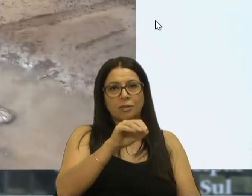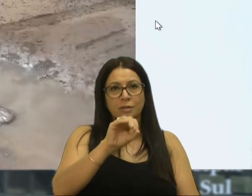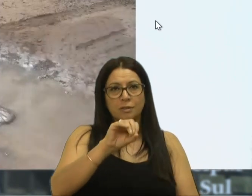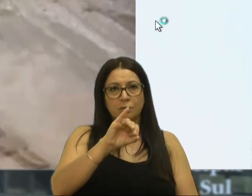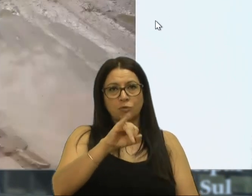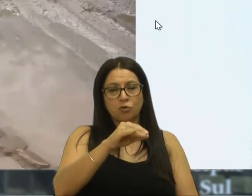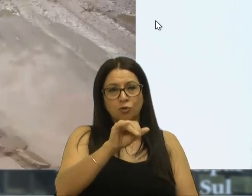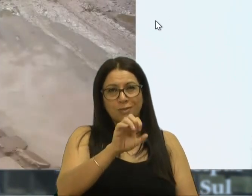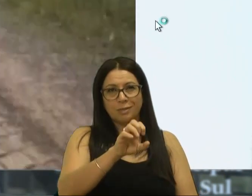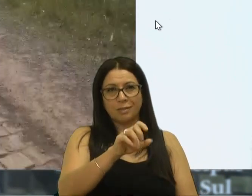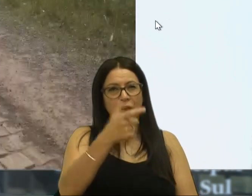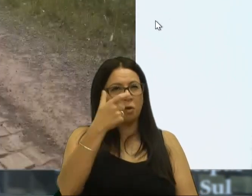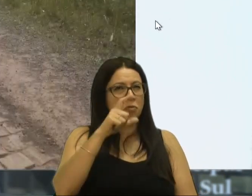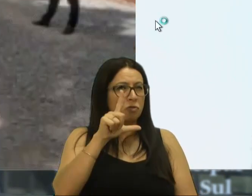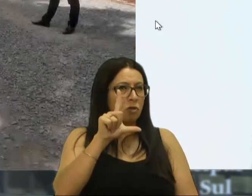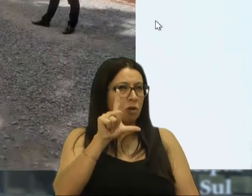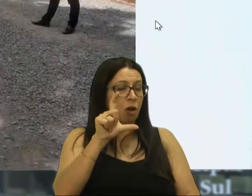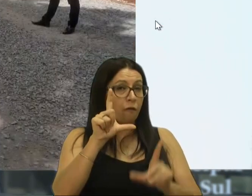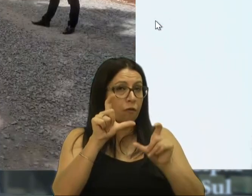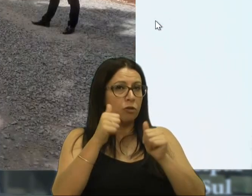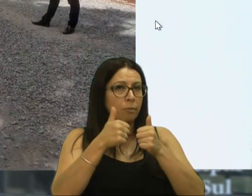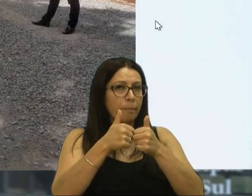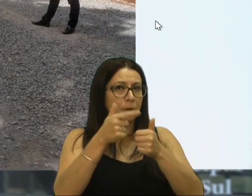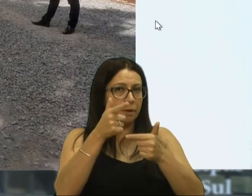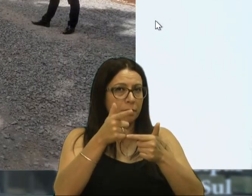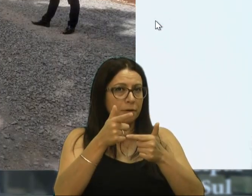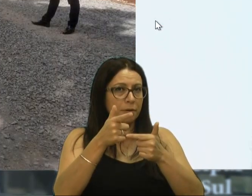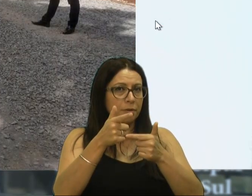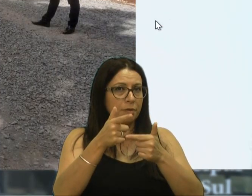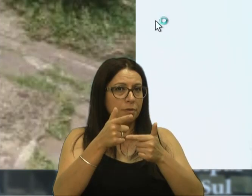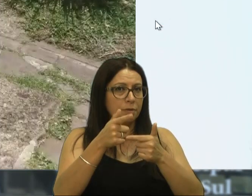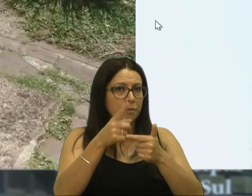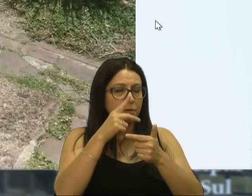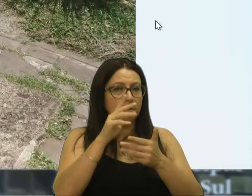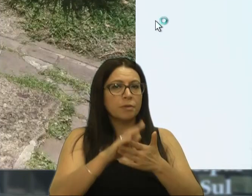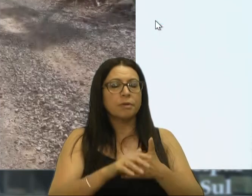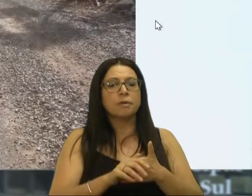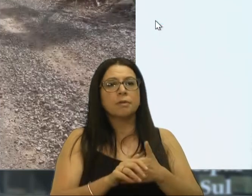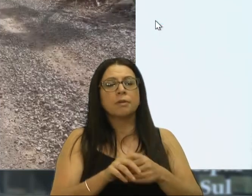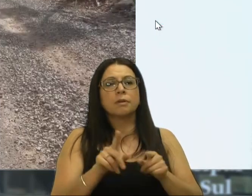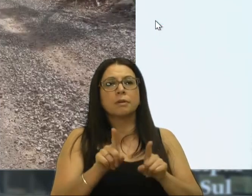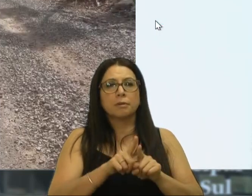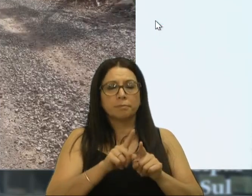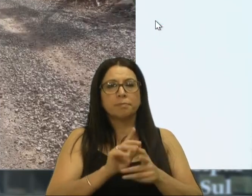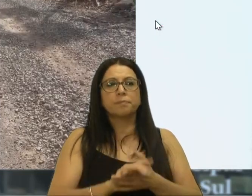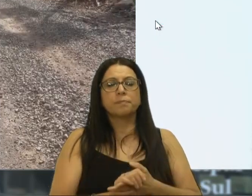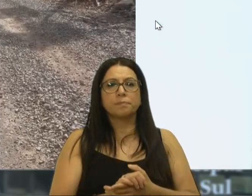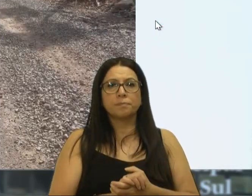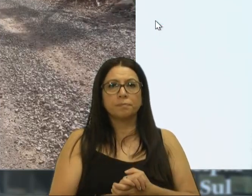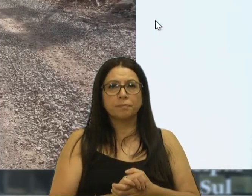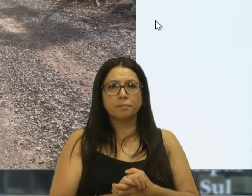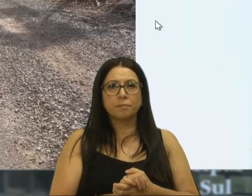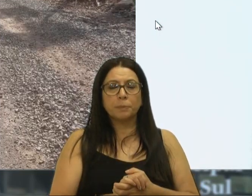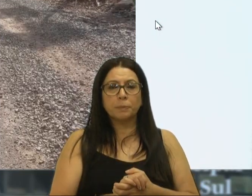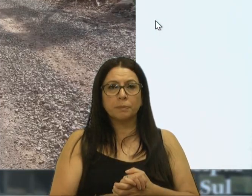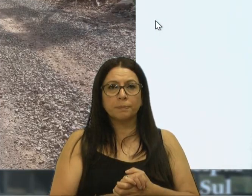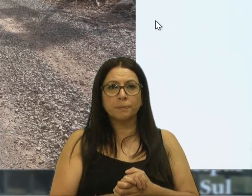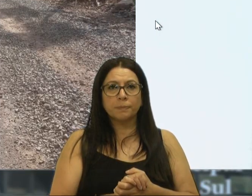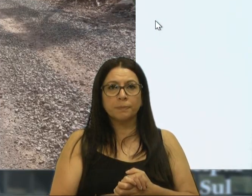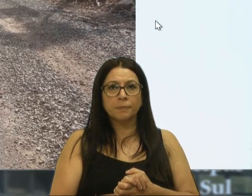acho que eu tirei uma foto perto da Capela São José, nesse mesmo trecho aí, que também temos um,